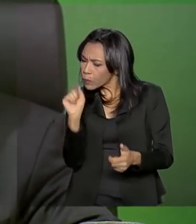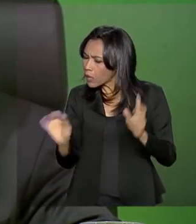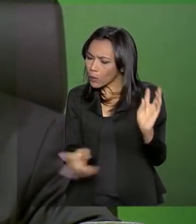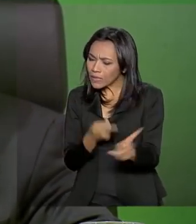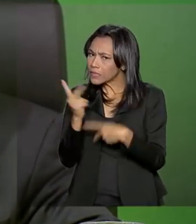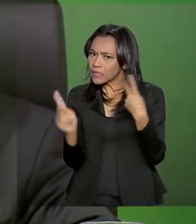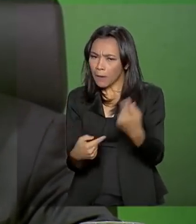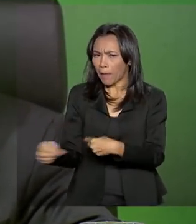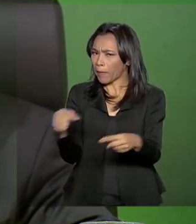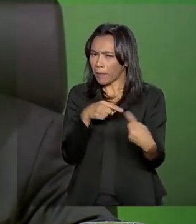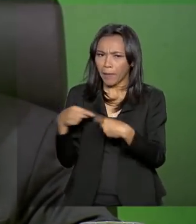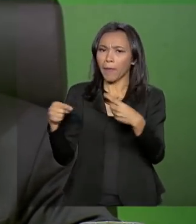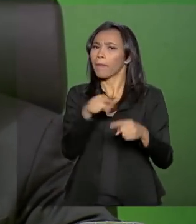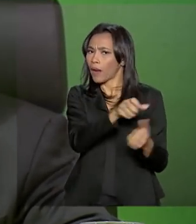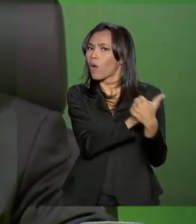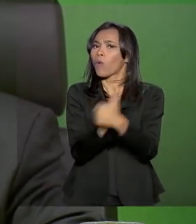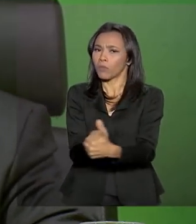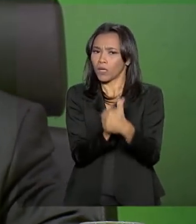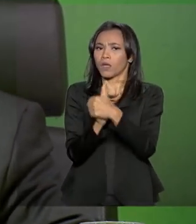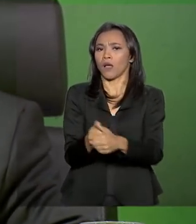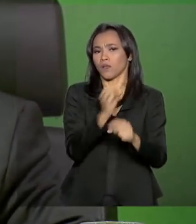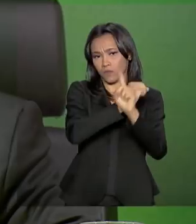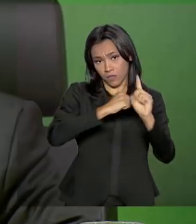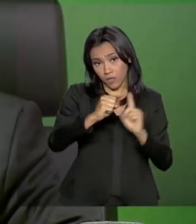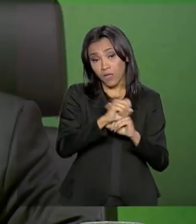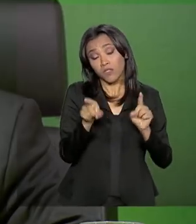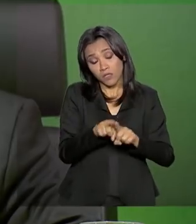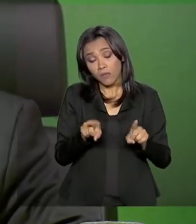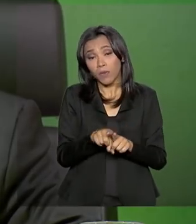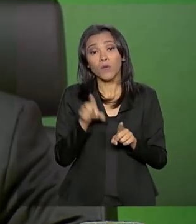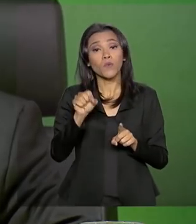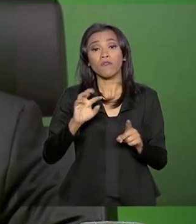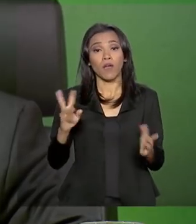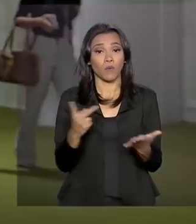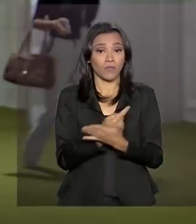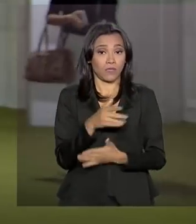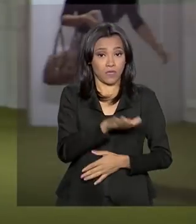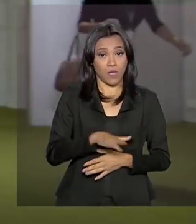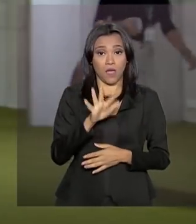mudança por si só, mas como o impacto fiscal que isso poderia resultar.